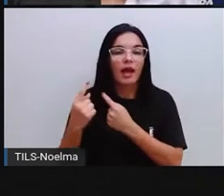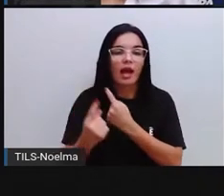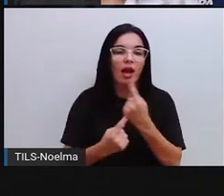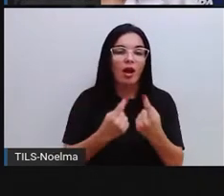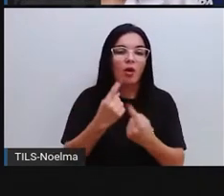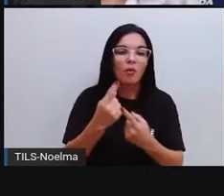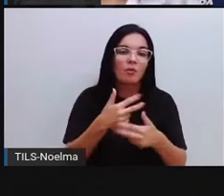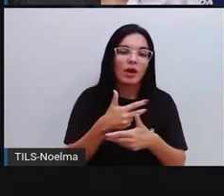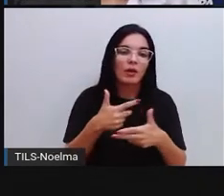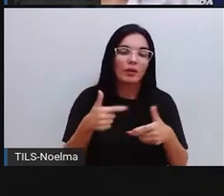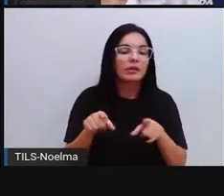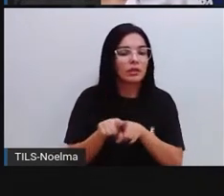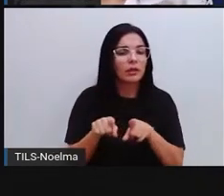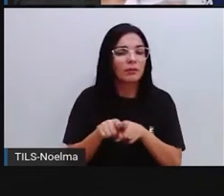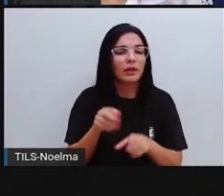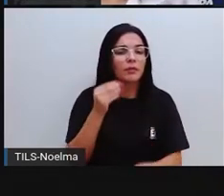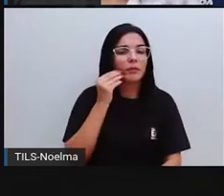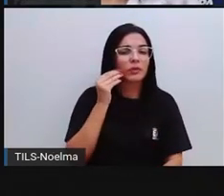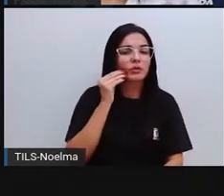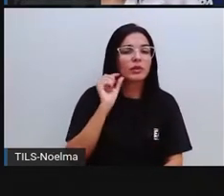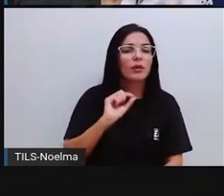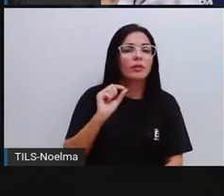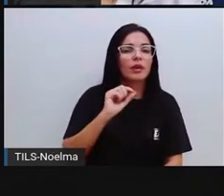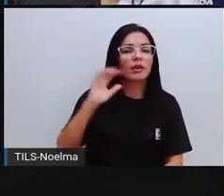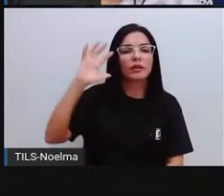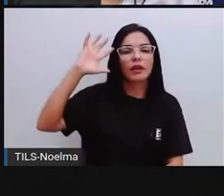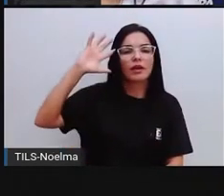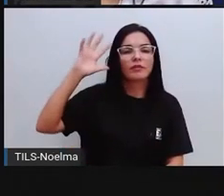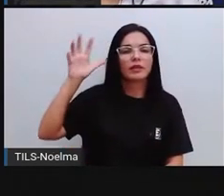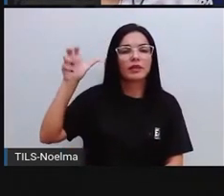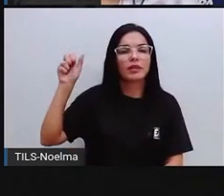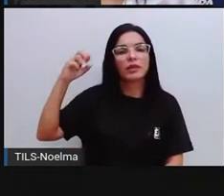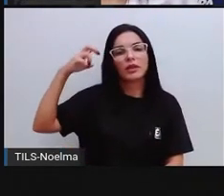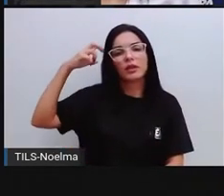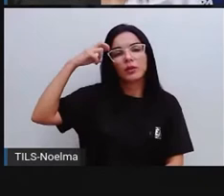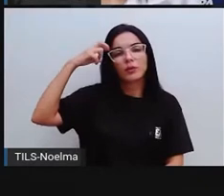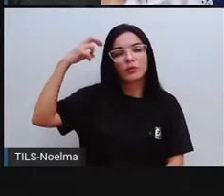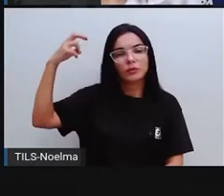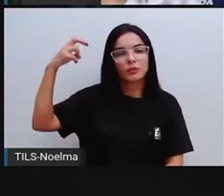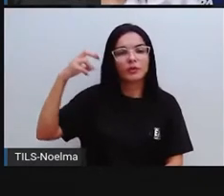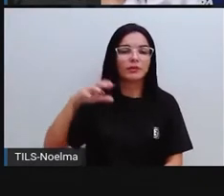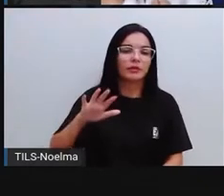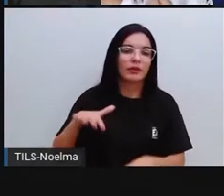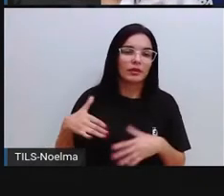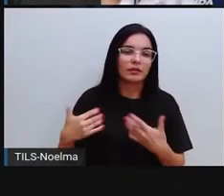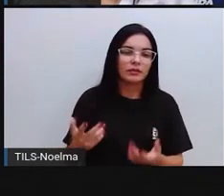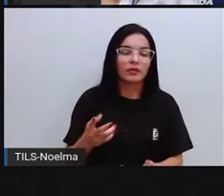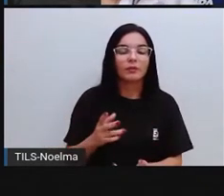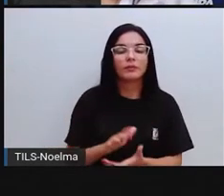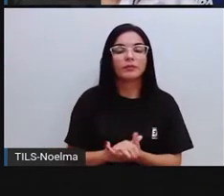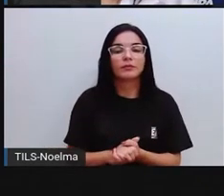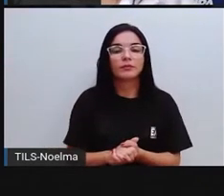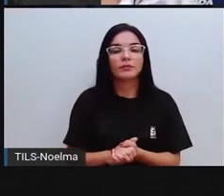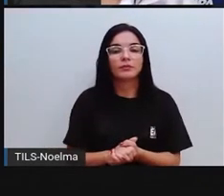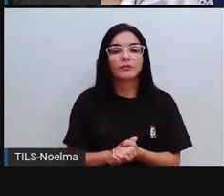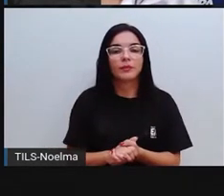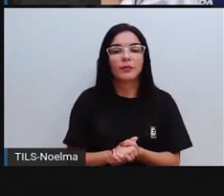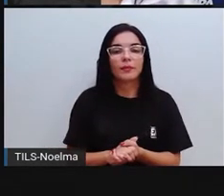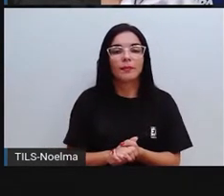ali também a cultura africana. Lembra que a Pró falou isso? Bem, nas